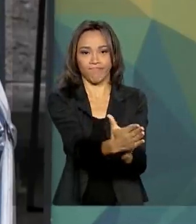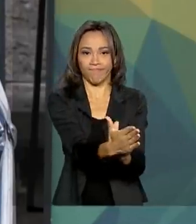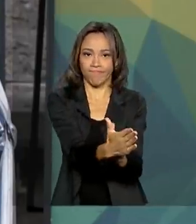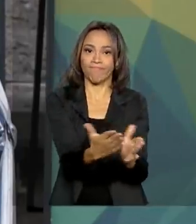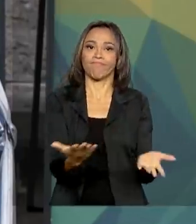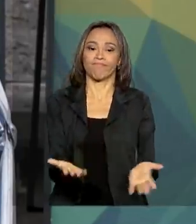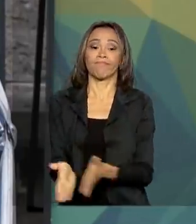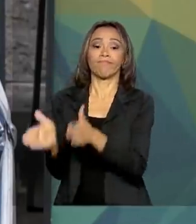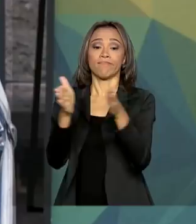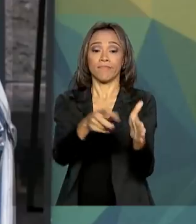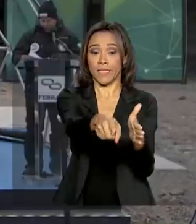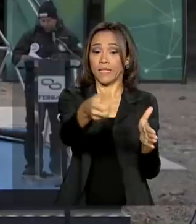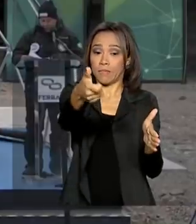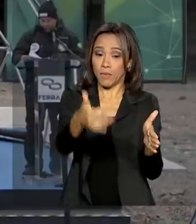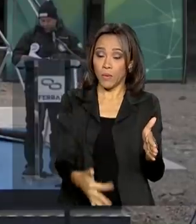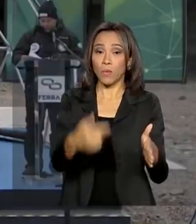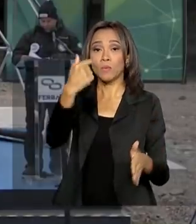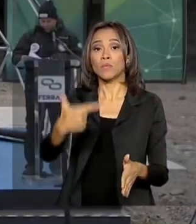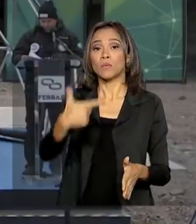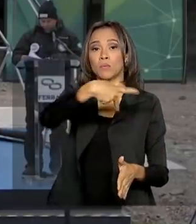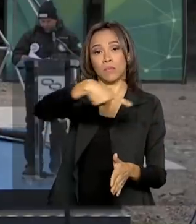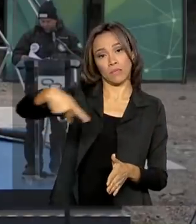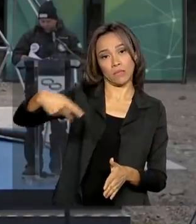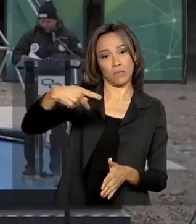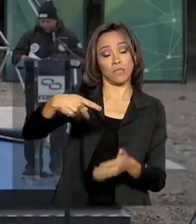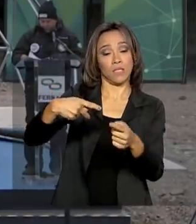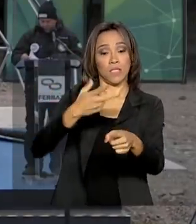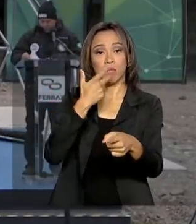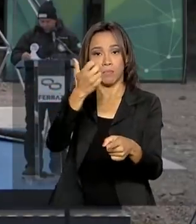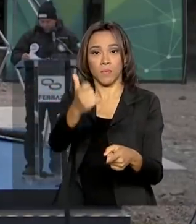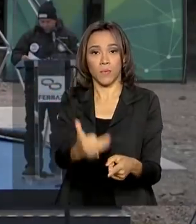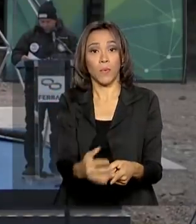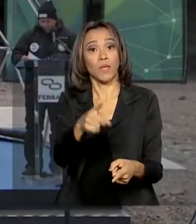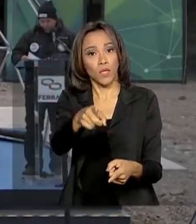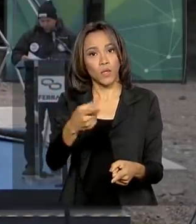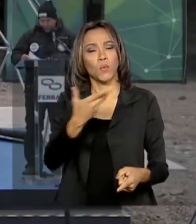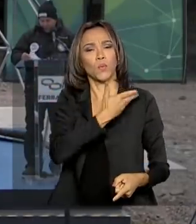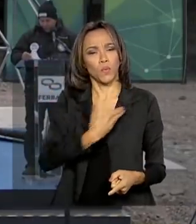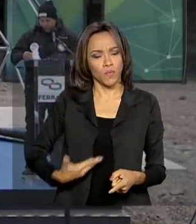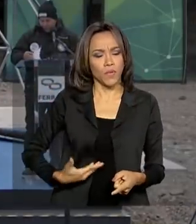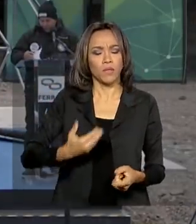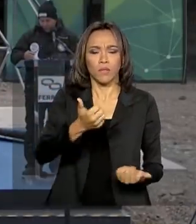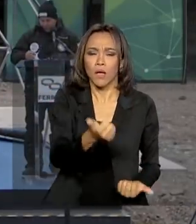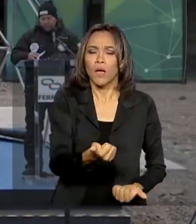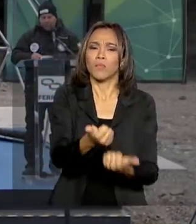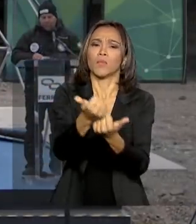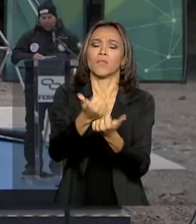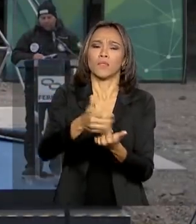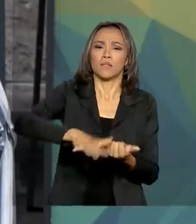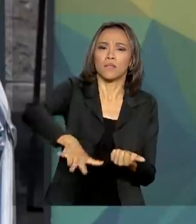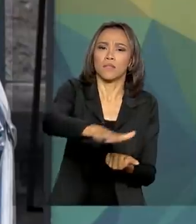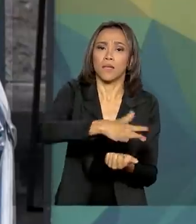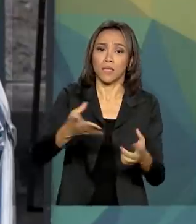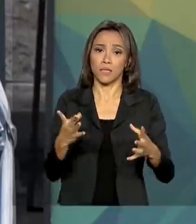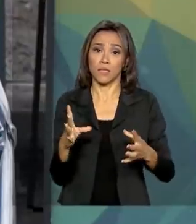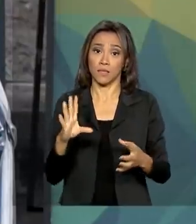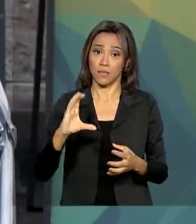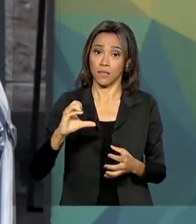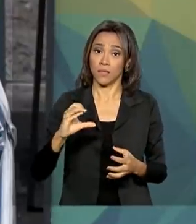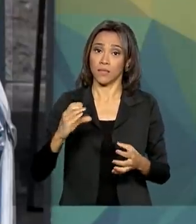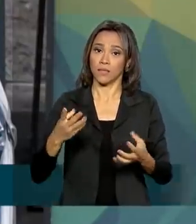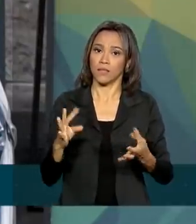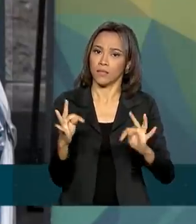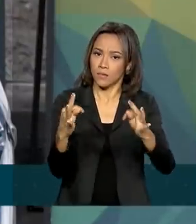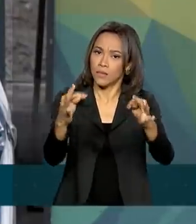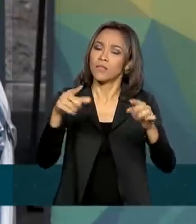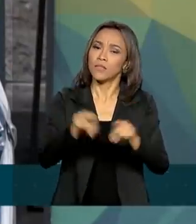diz que a estação Comandante Ferraz é uma prova de que o governo está investindo em ciência e sustentabilidade. Um avanço